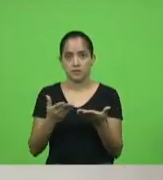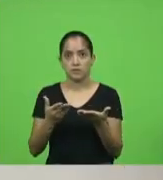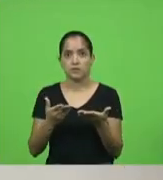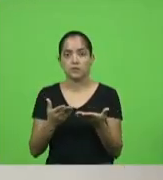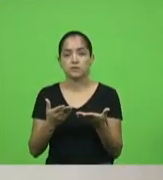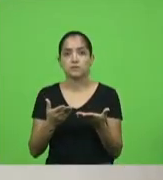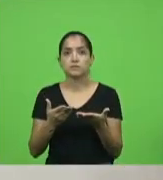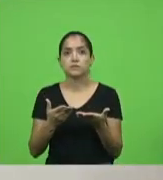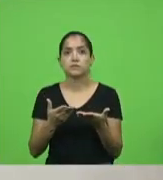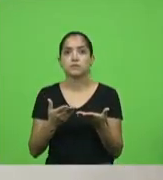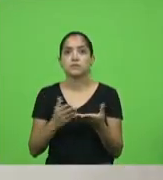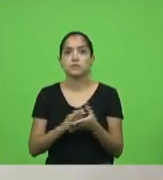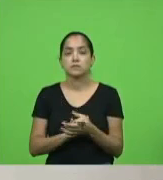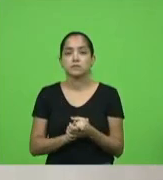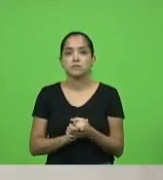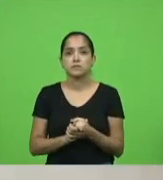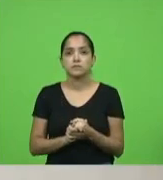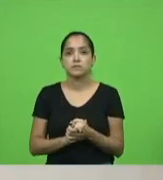Por gentileza.